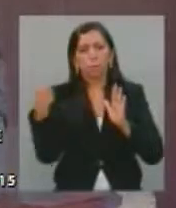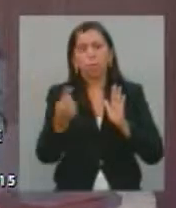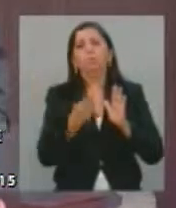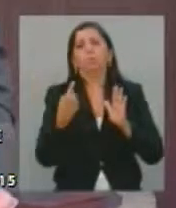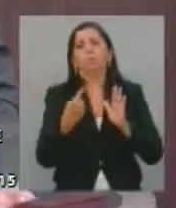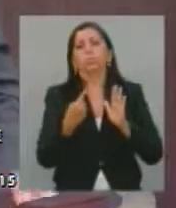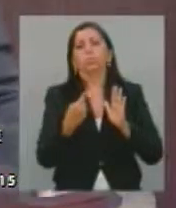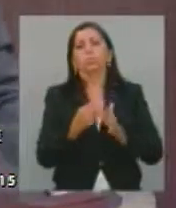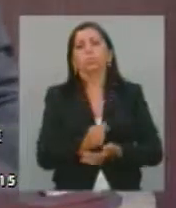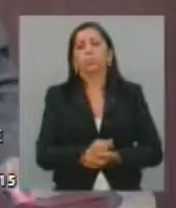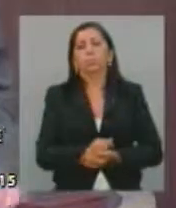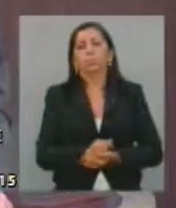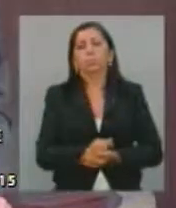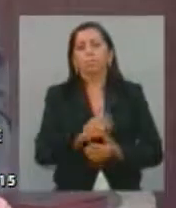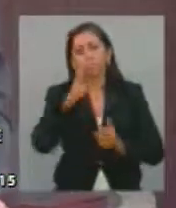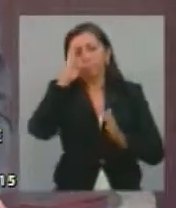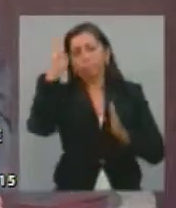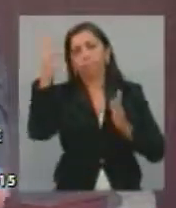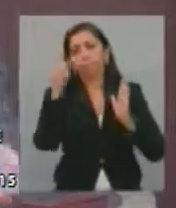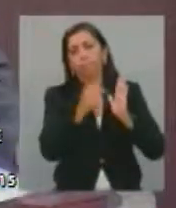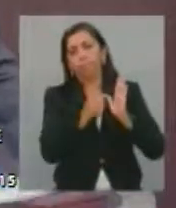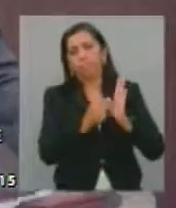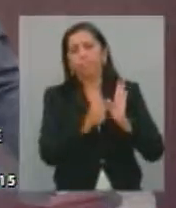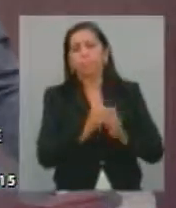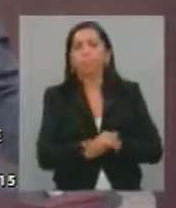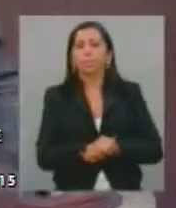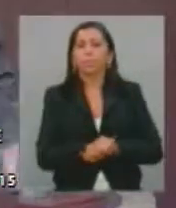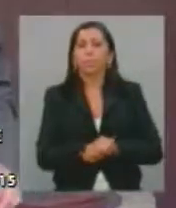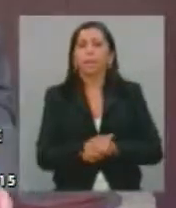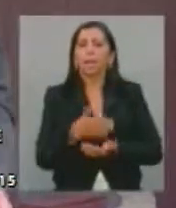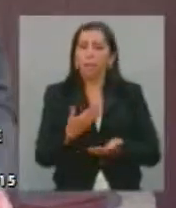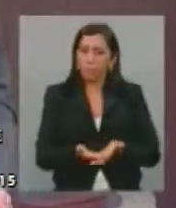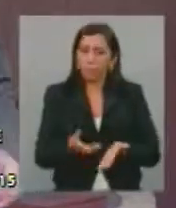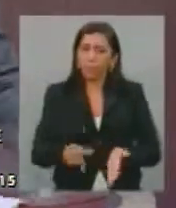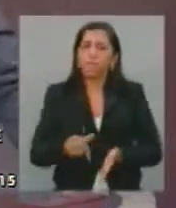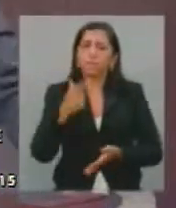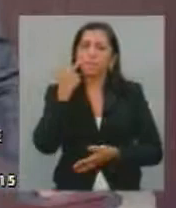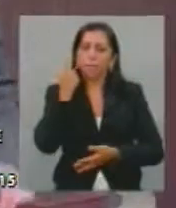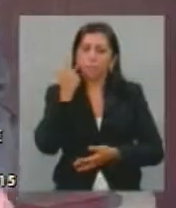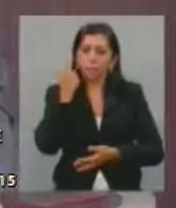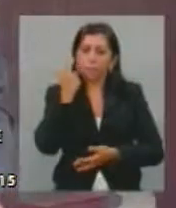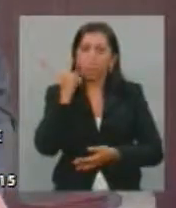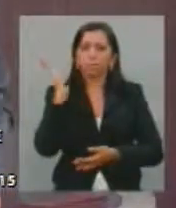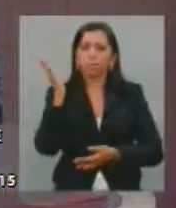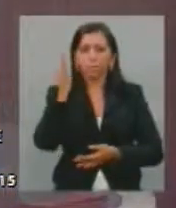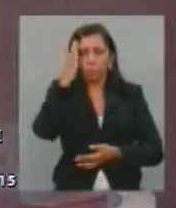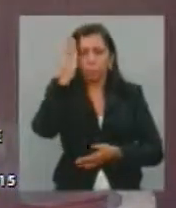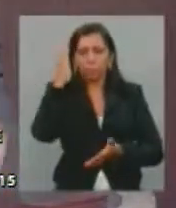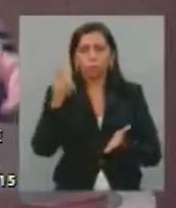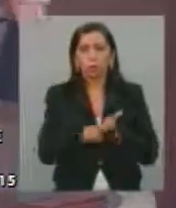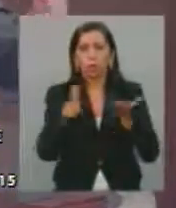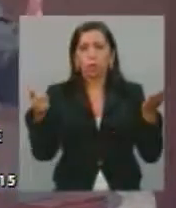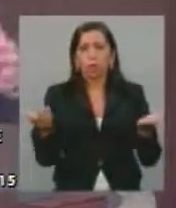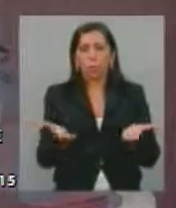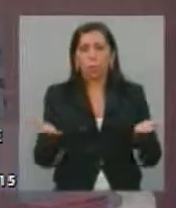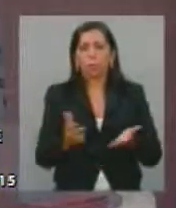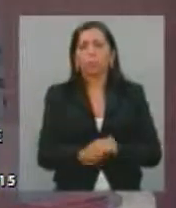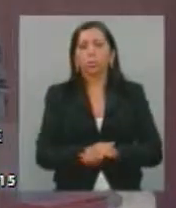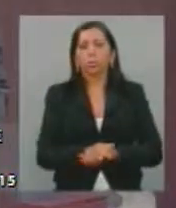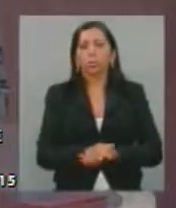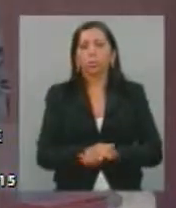parâmetro. E aí, ainda no Ceará, tomo conhecimento pelos jornais de hoje, que as